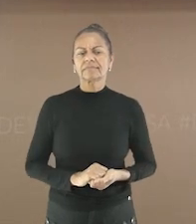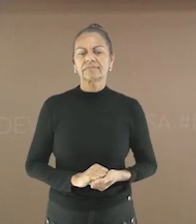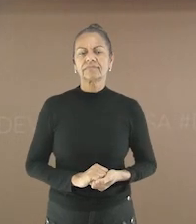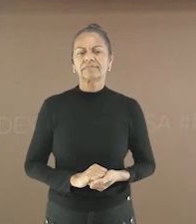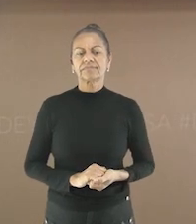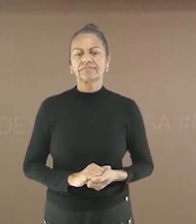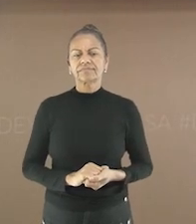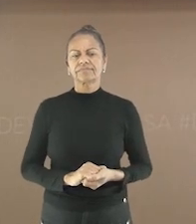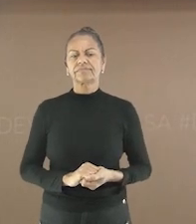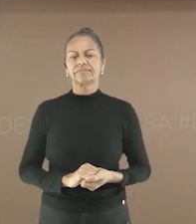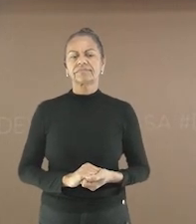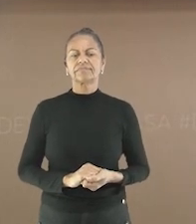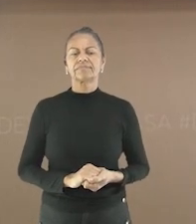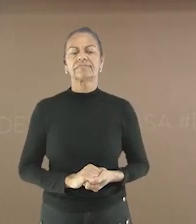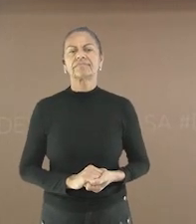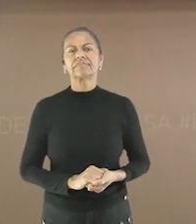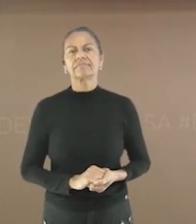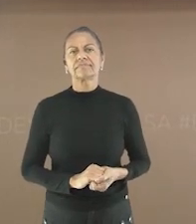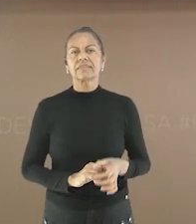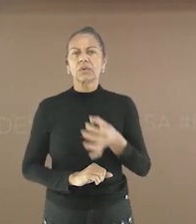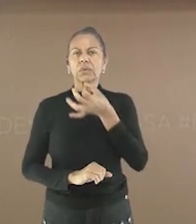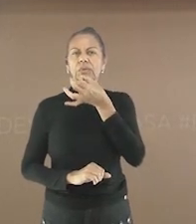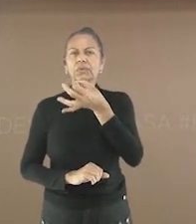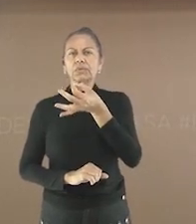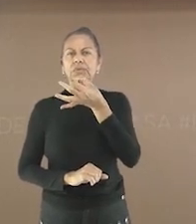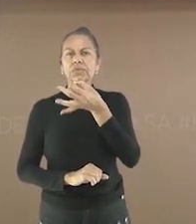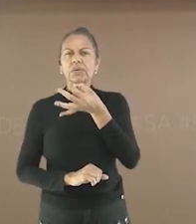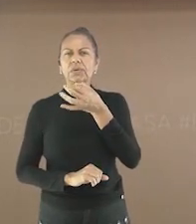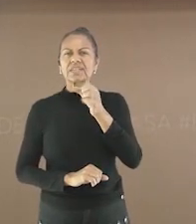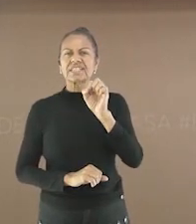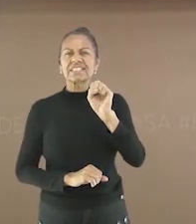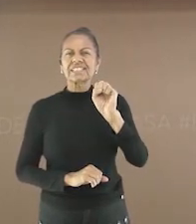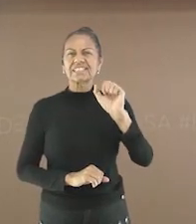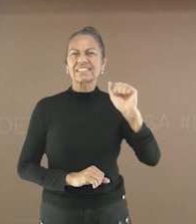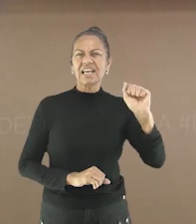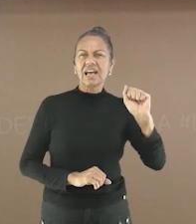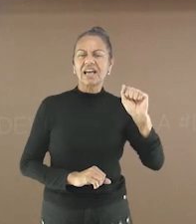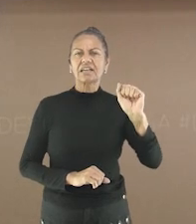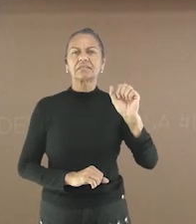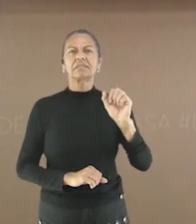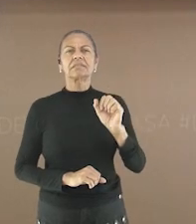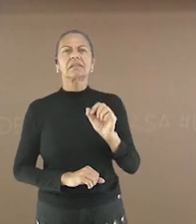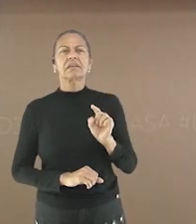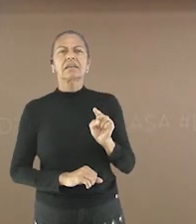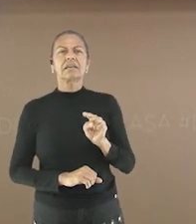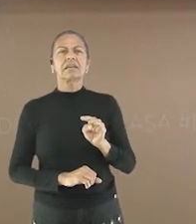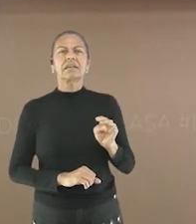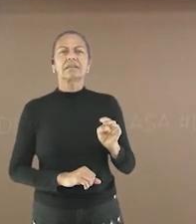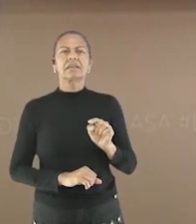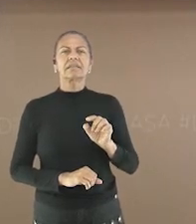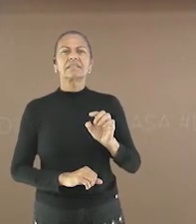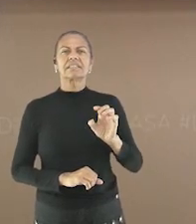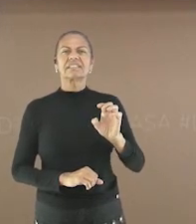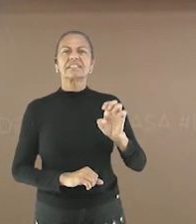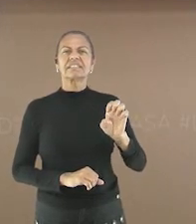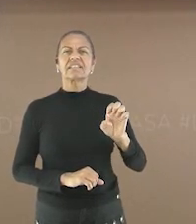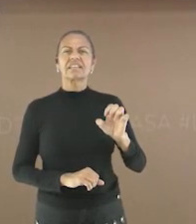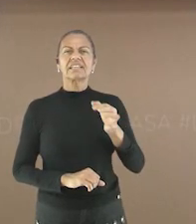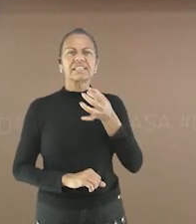o que é, não é mesmo? O som Z Casa Zero Tem o mesmo som de Z